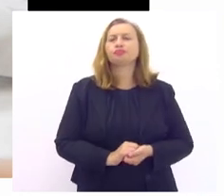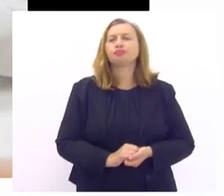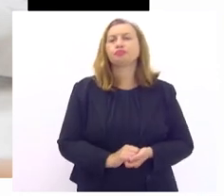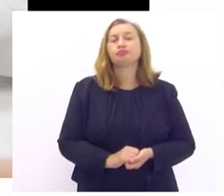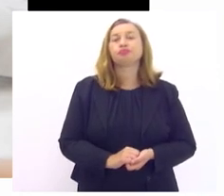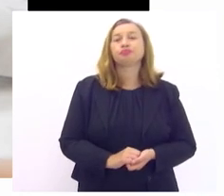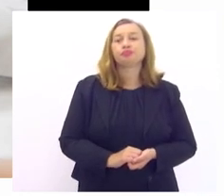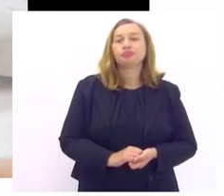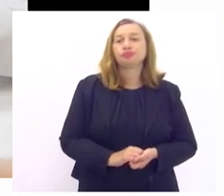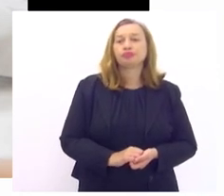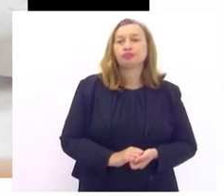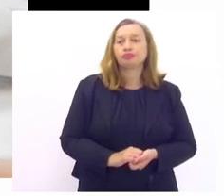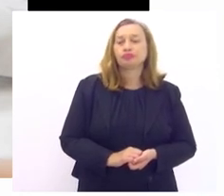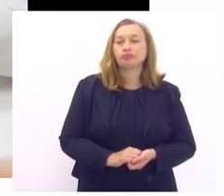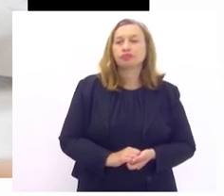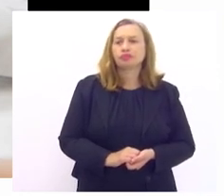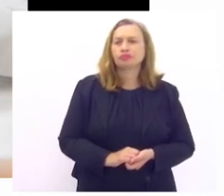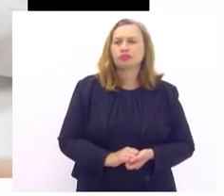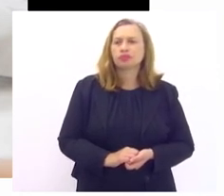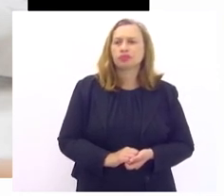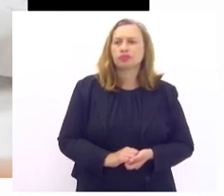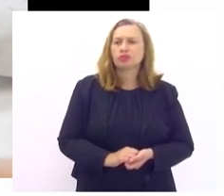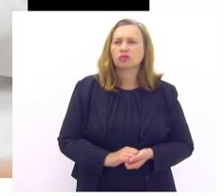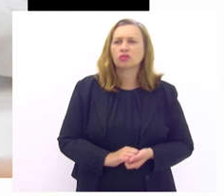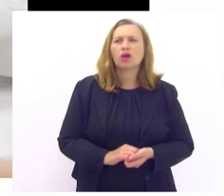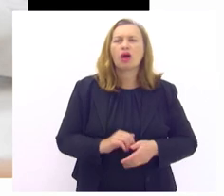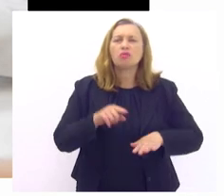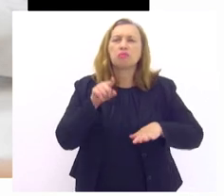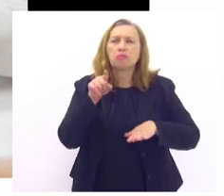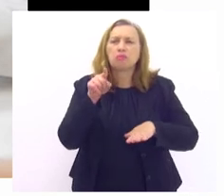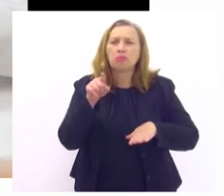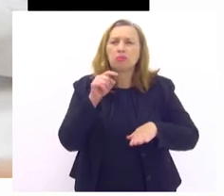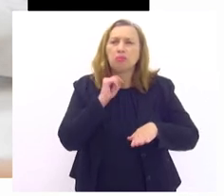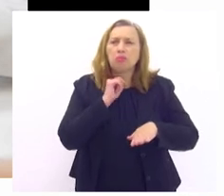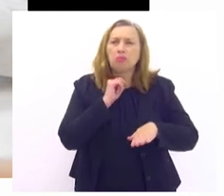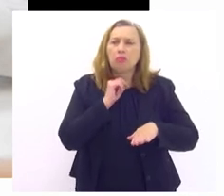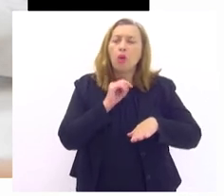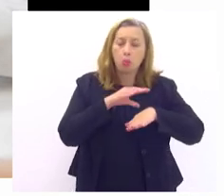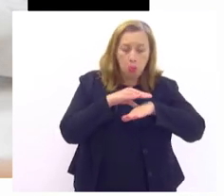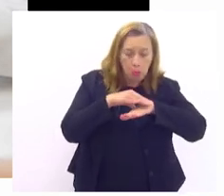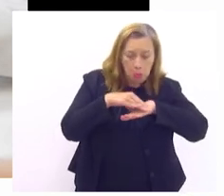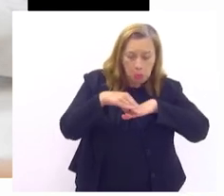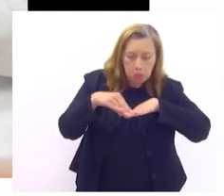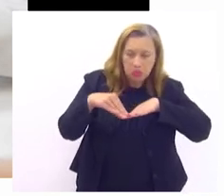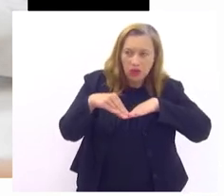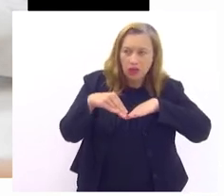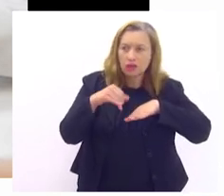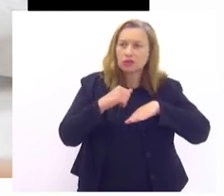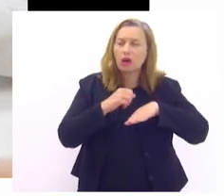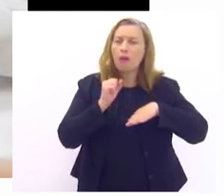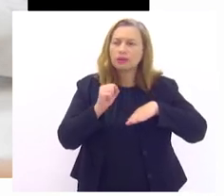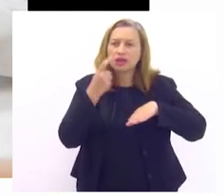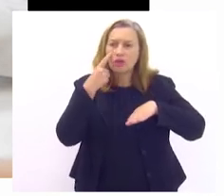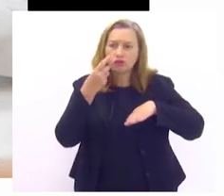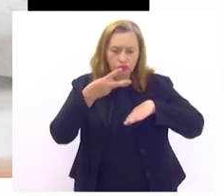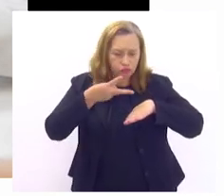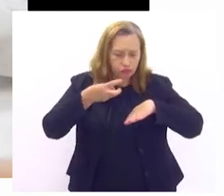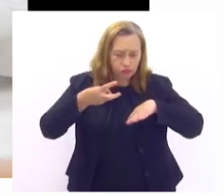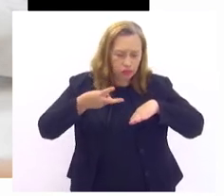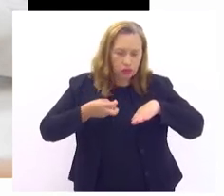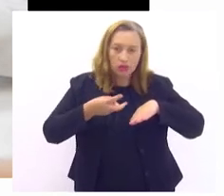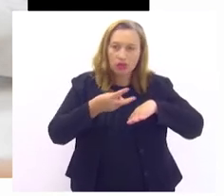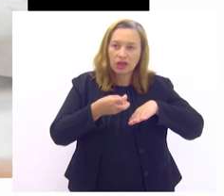pode passar ali é um pé né que se vocês puderem ver tem áreas de